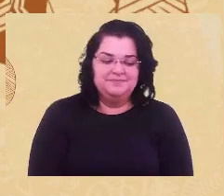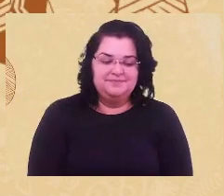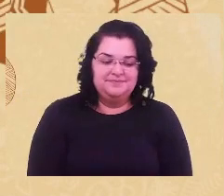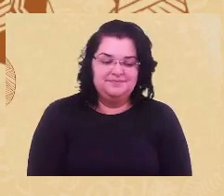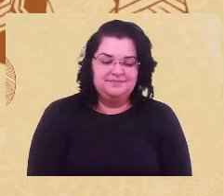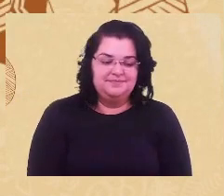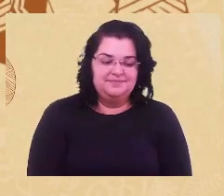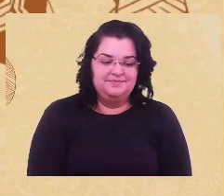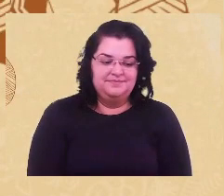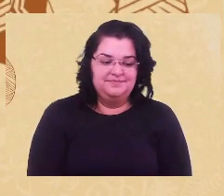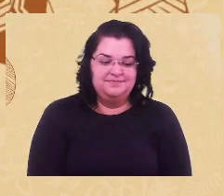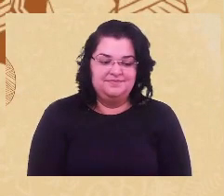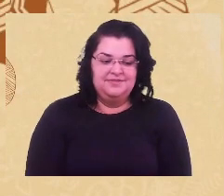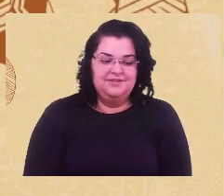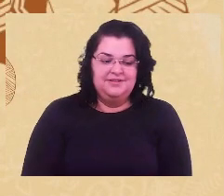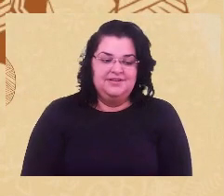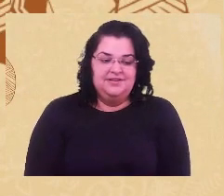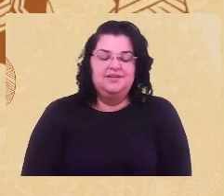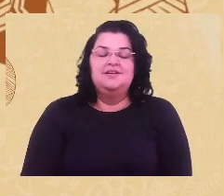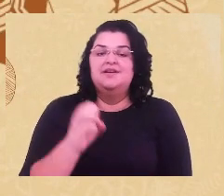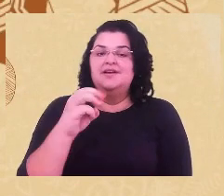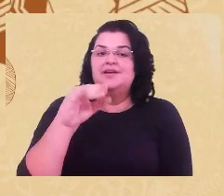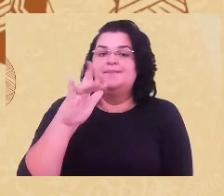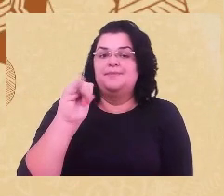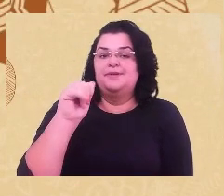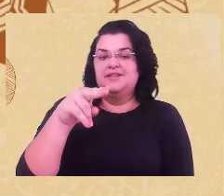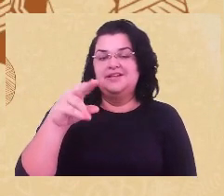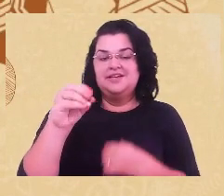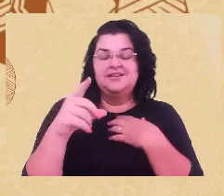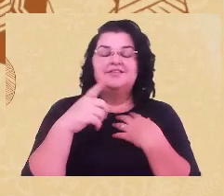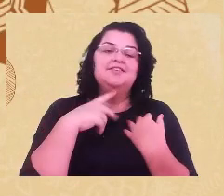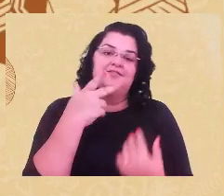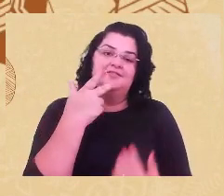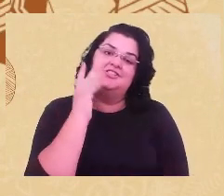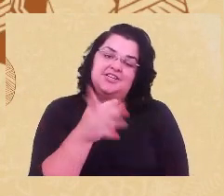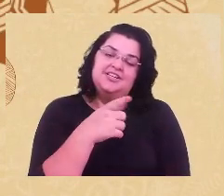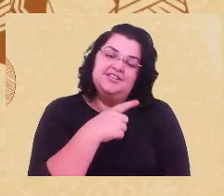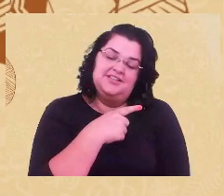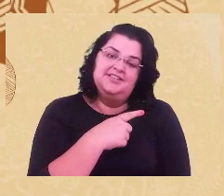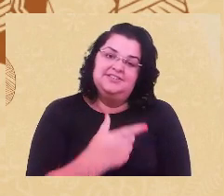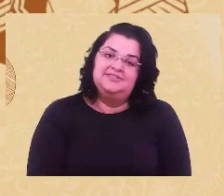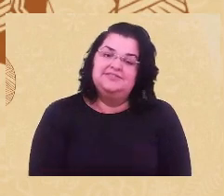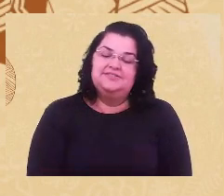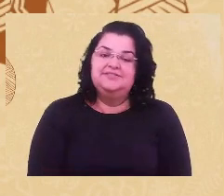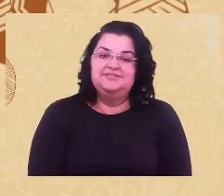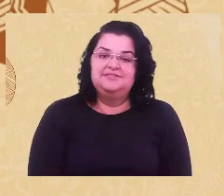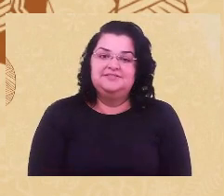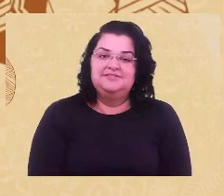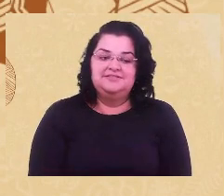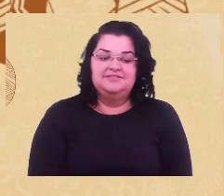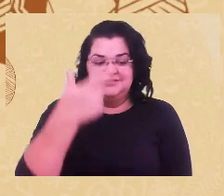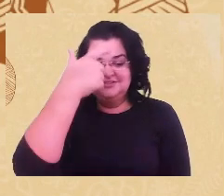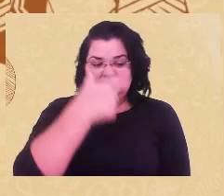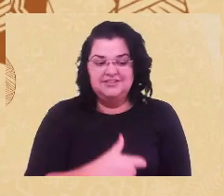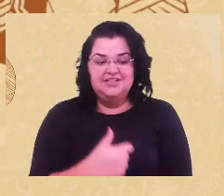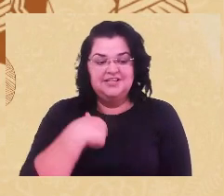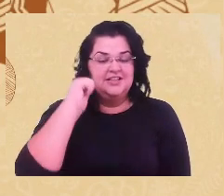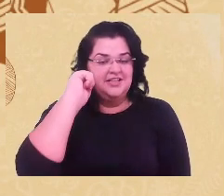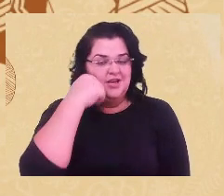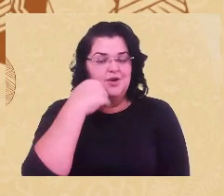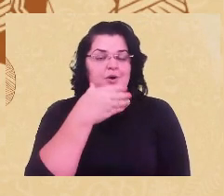Então, meu nome é Emiliano, como foi dito, eu também sou uma pessoa negra, um homem negro,